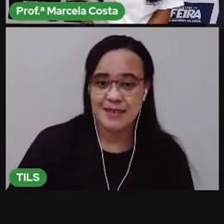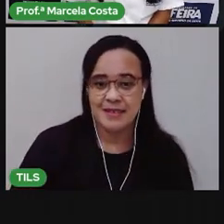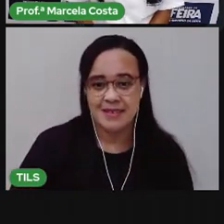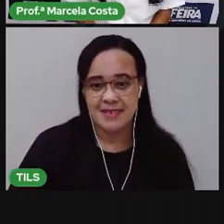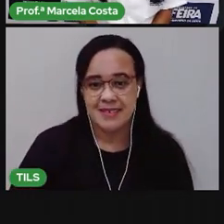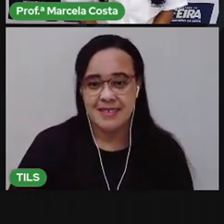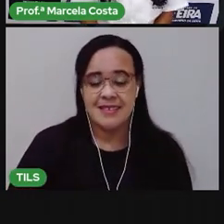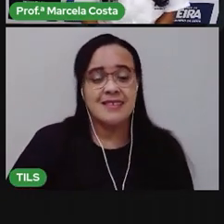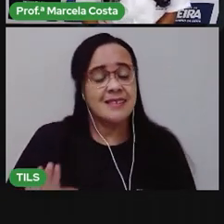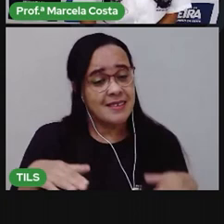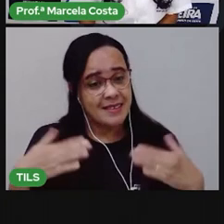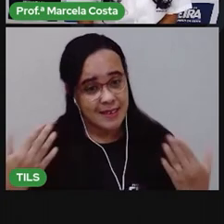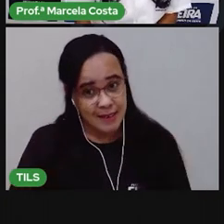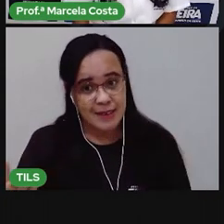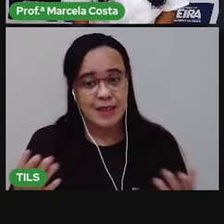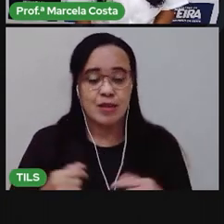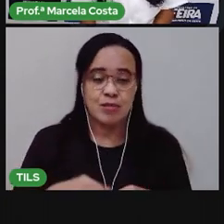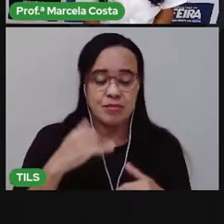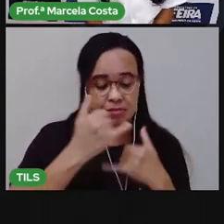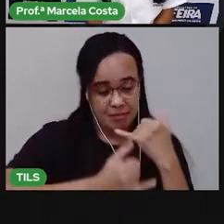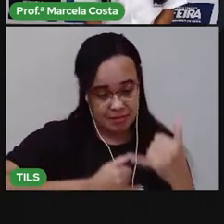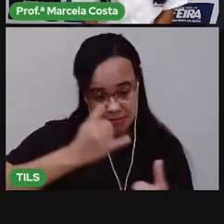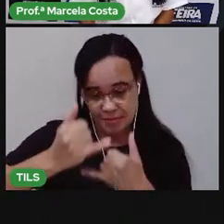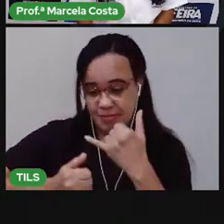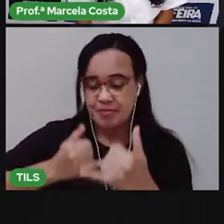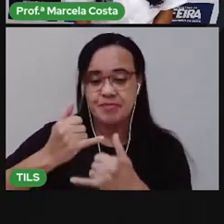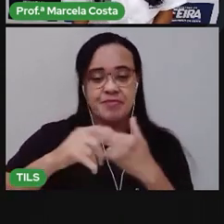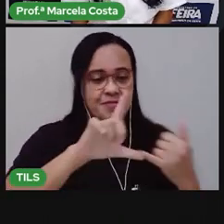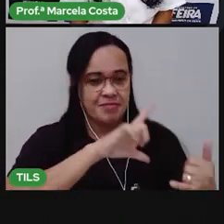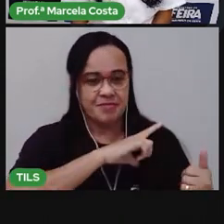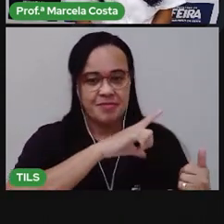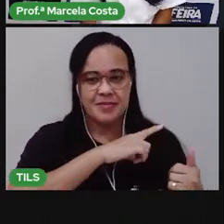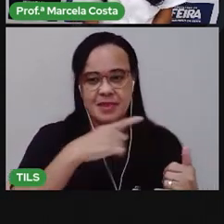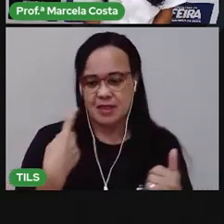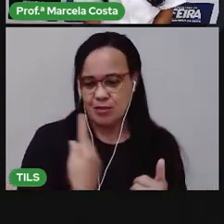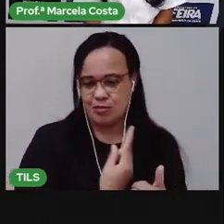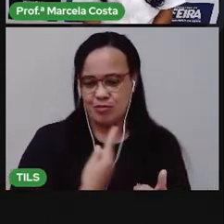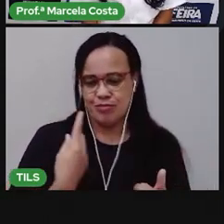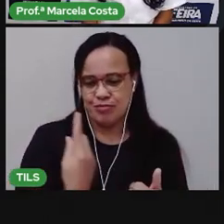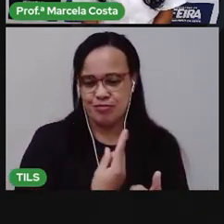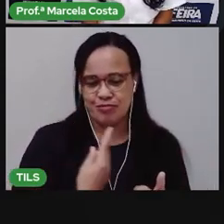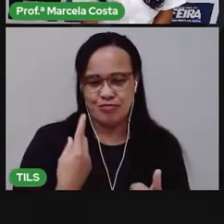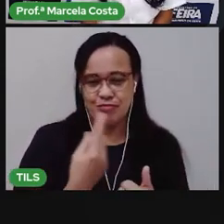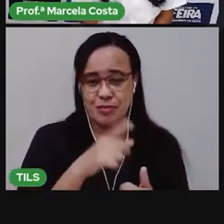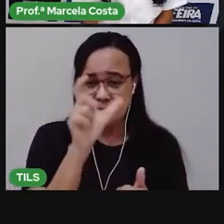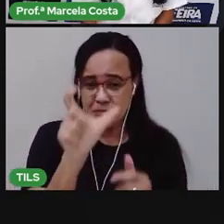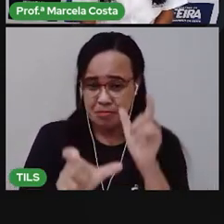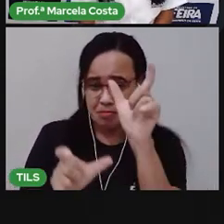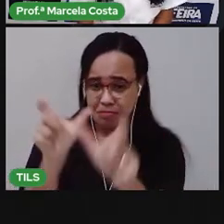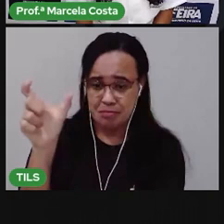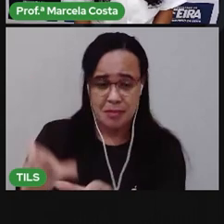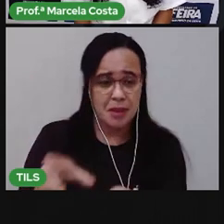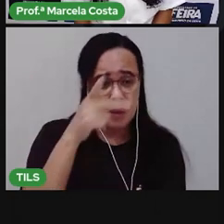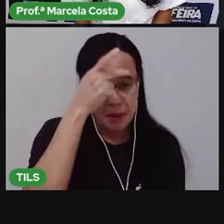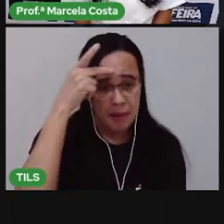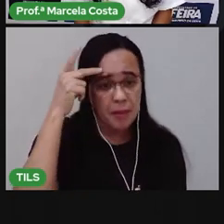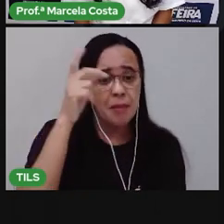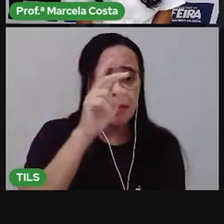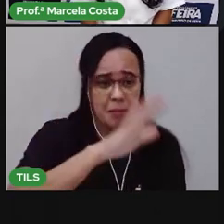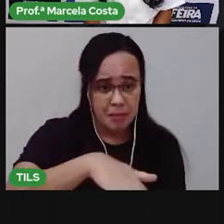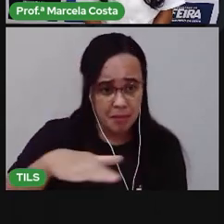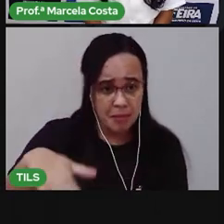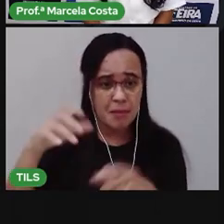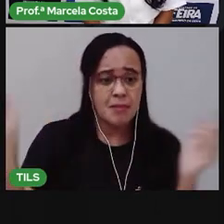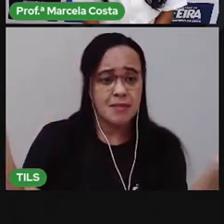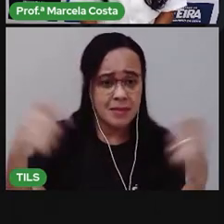Então, crianças, tem brincadeiras que são feitas sozinhas, individualmente. E tem outras que são brincadeiras